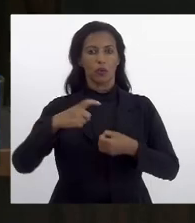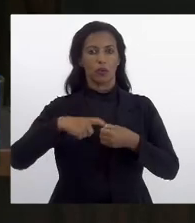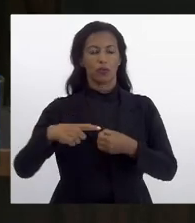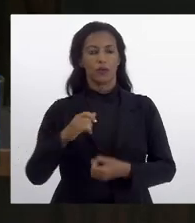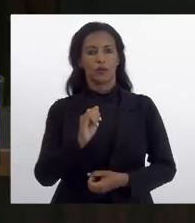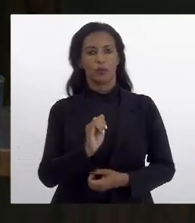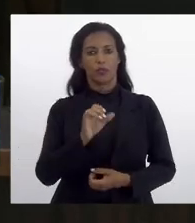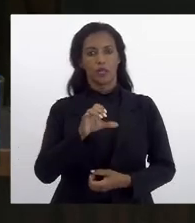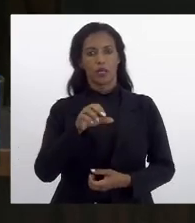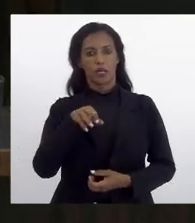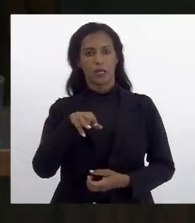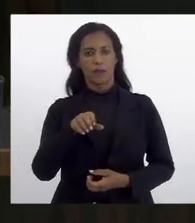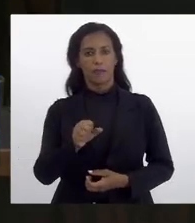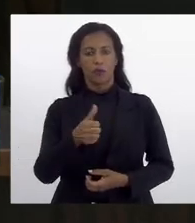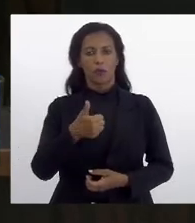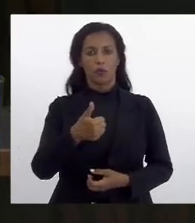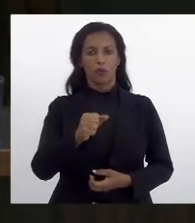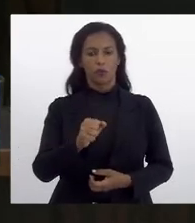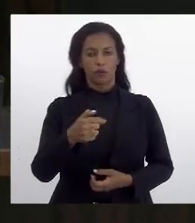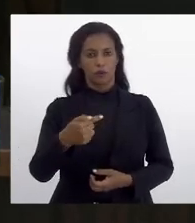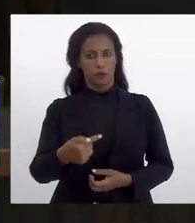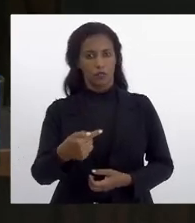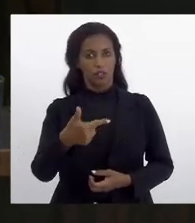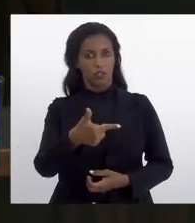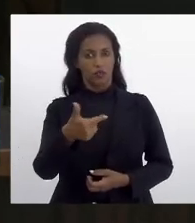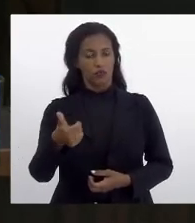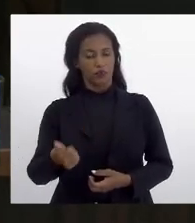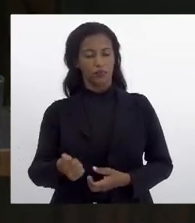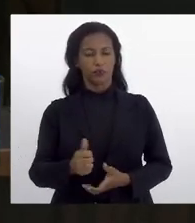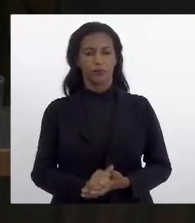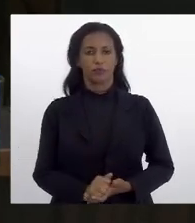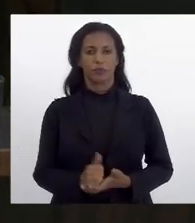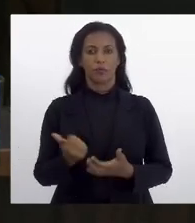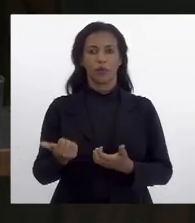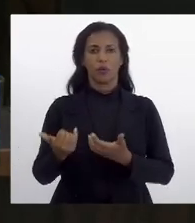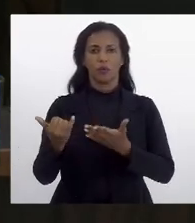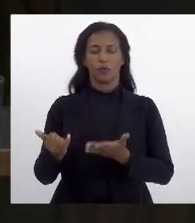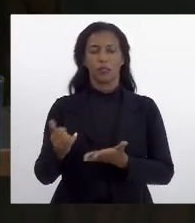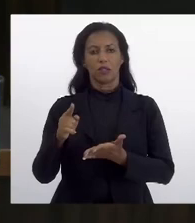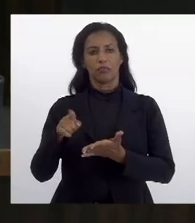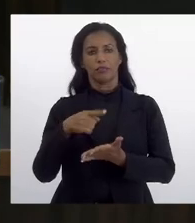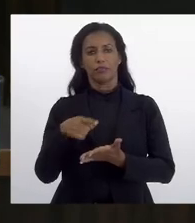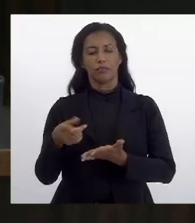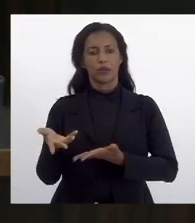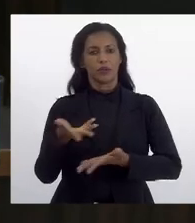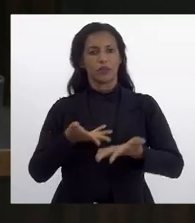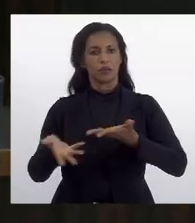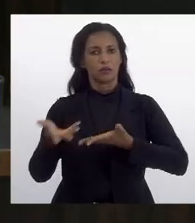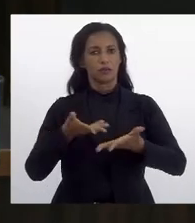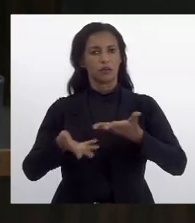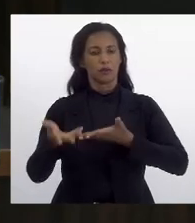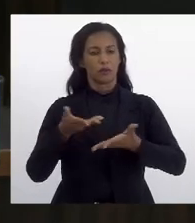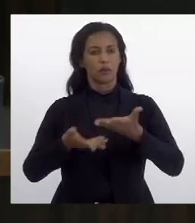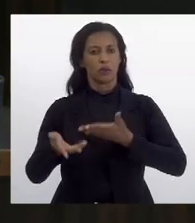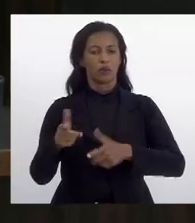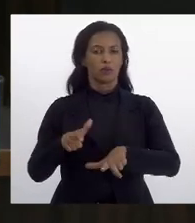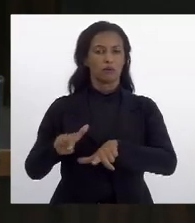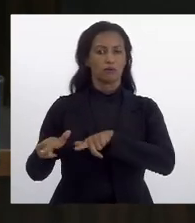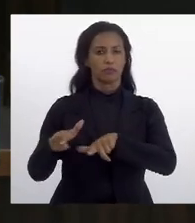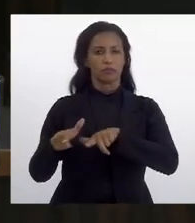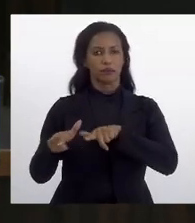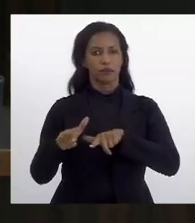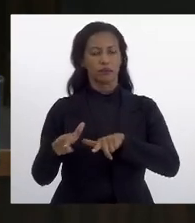CMS nº 187 de 21, concede isenção sobre circulação de mercadorias e prestação de serviços